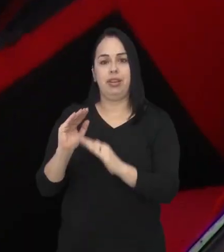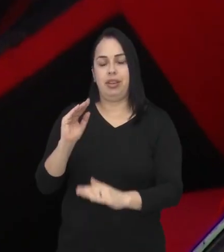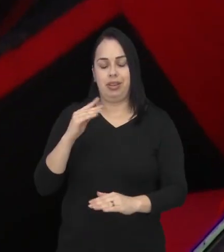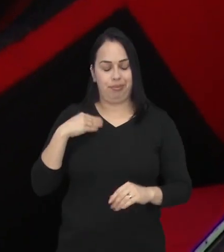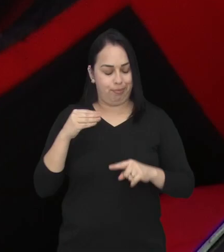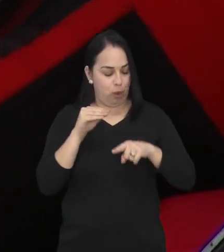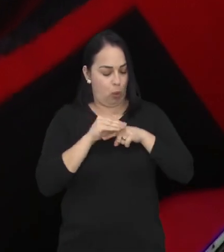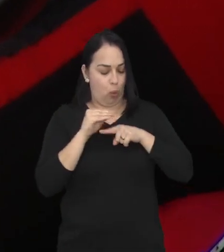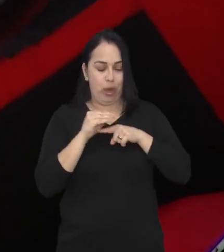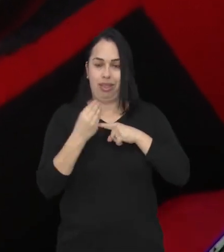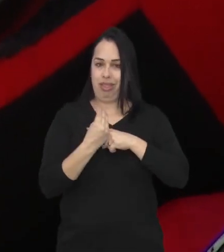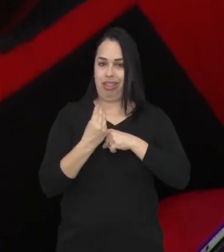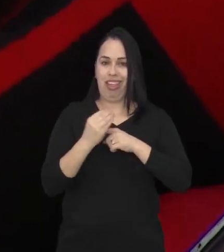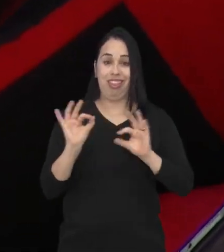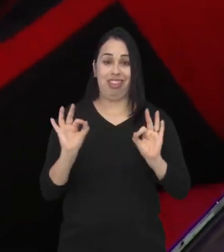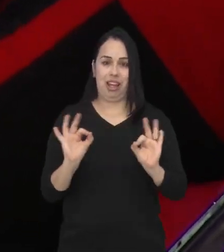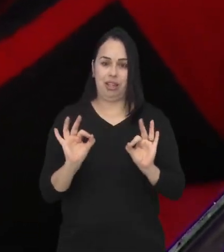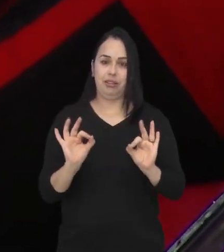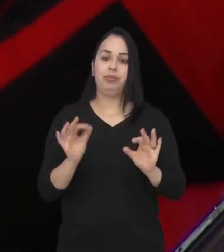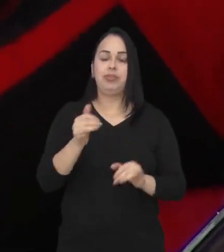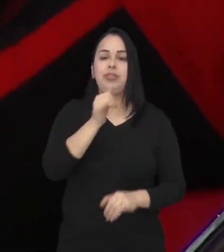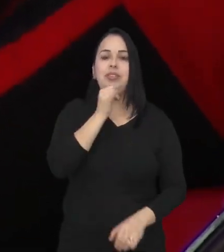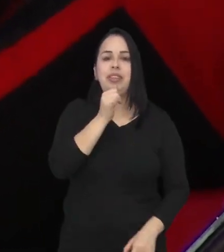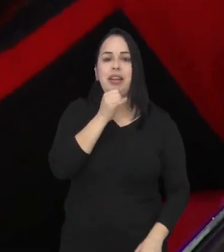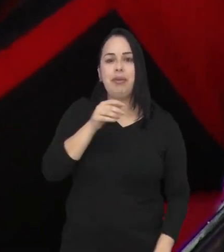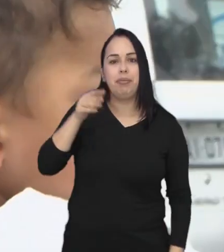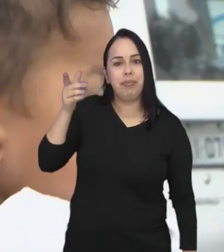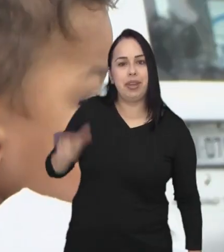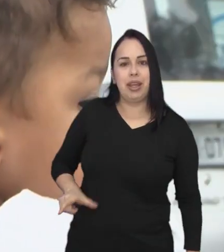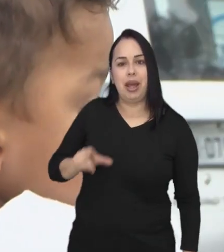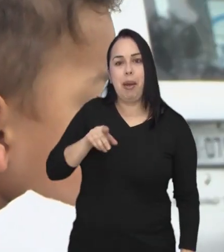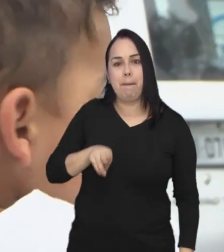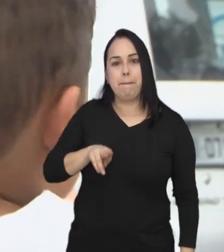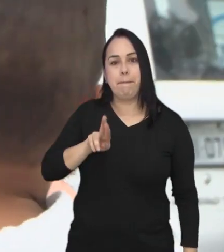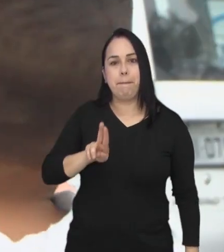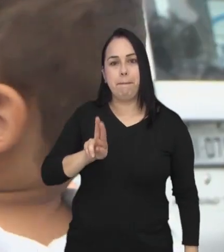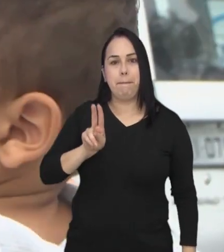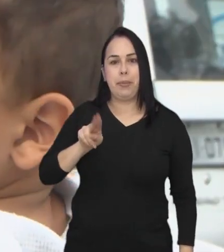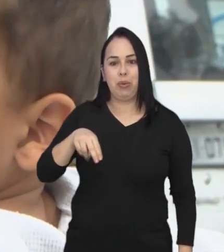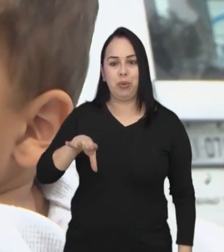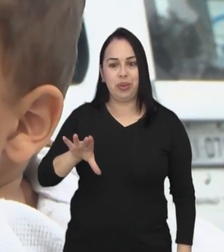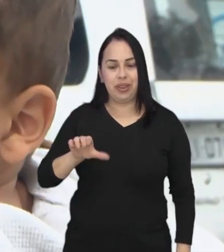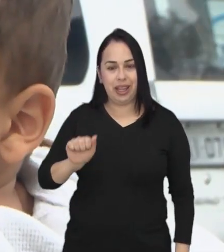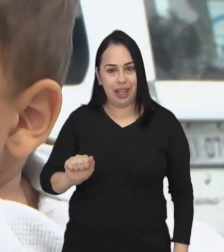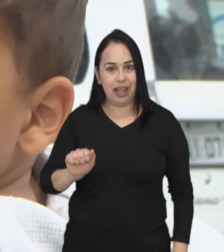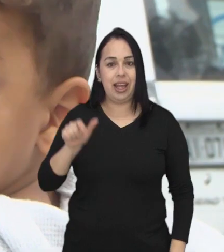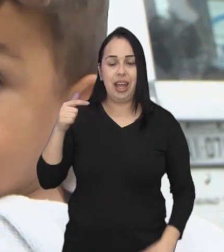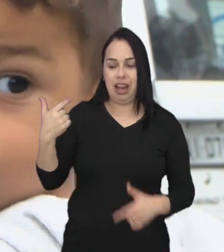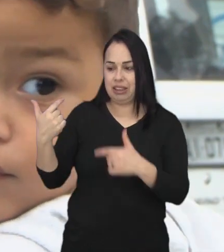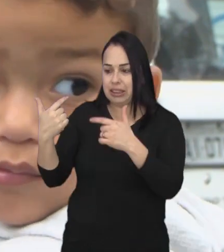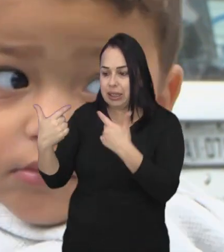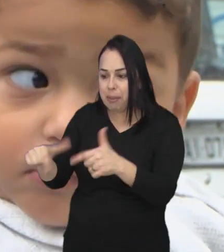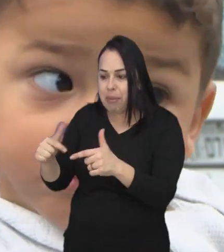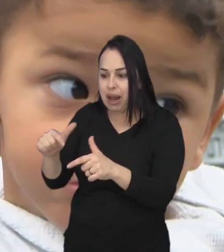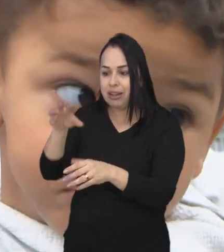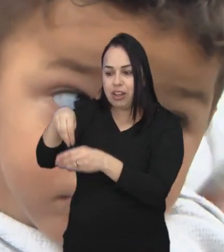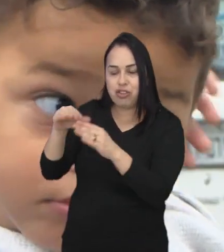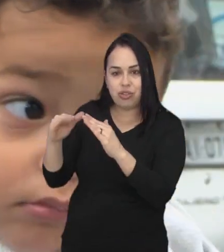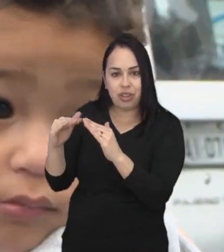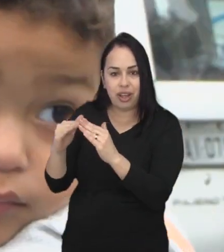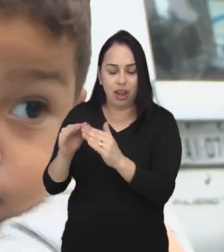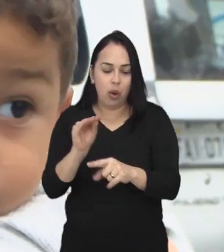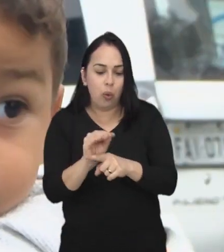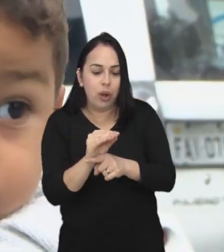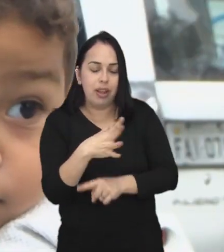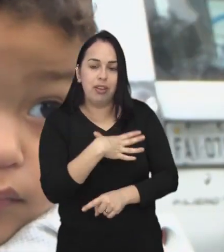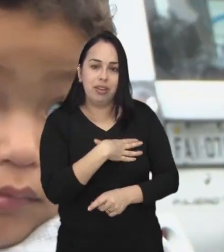deixam a própria saúde de lado. É o caso da Bruna, que tem que se desdobrar entre os afazeres domésticos,